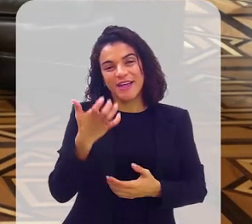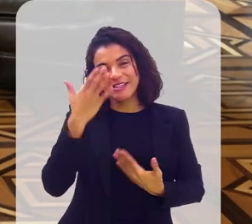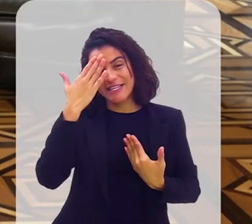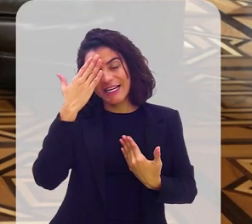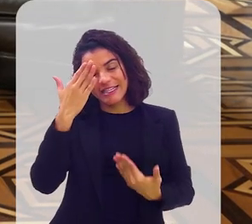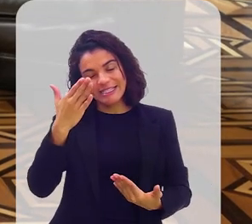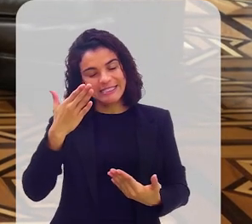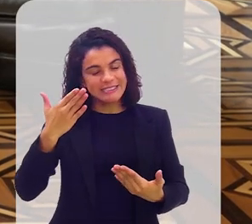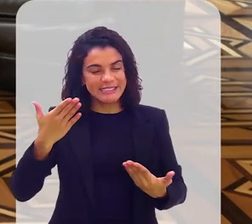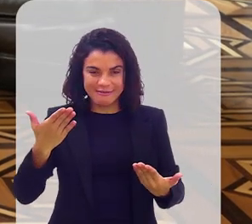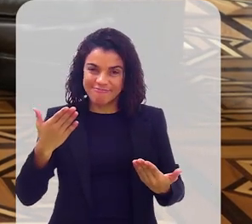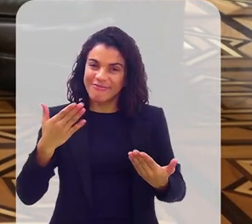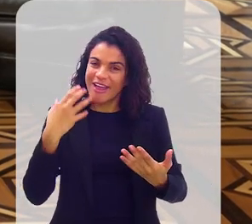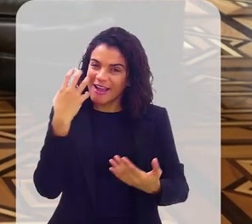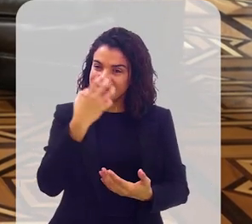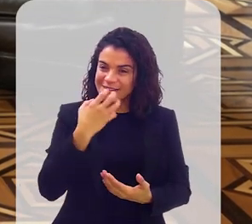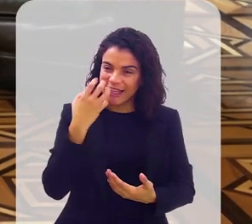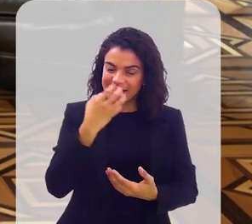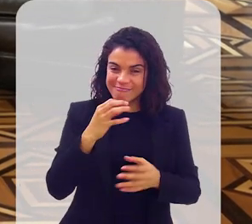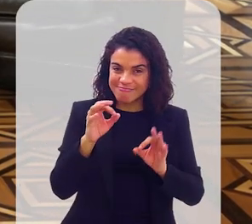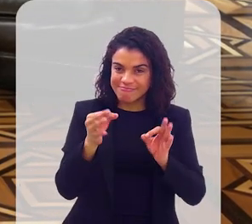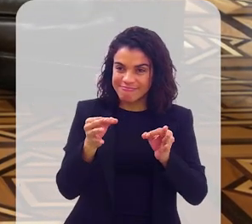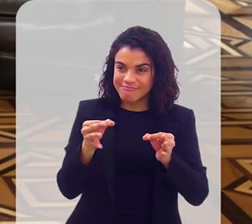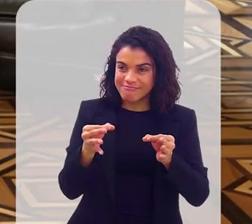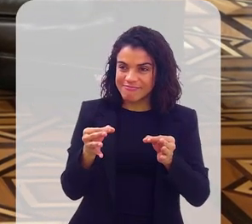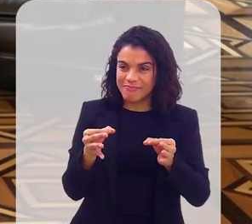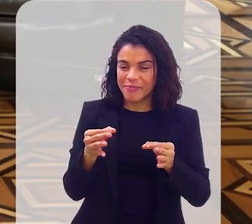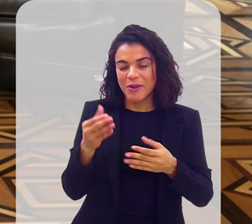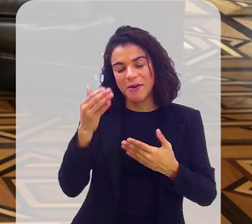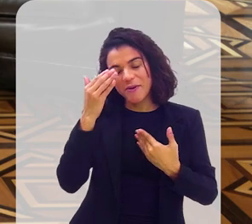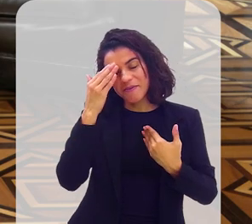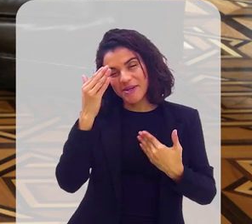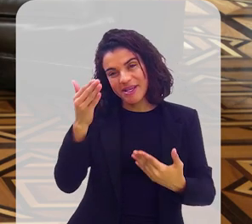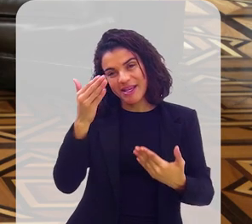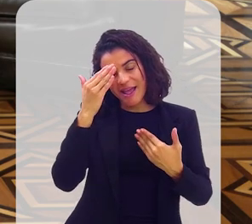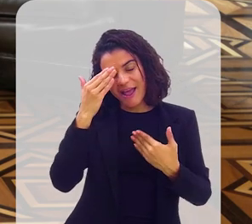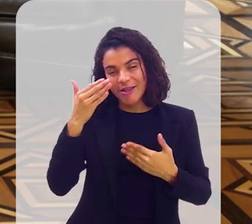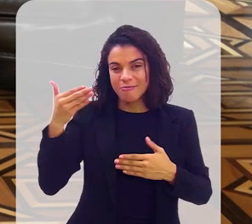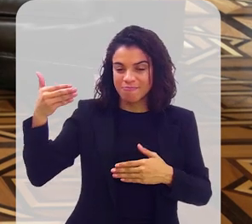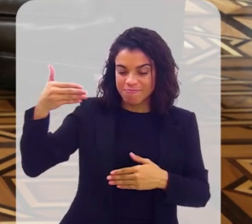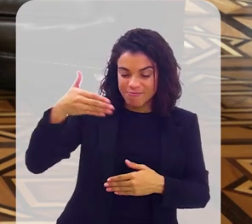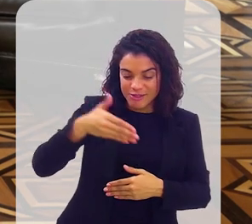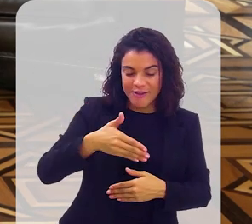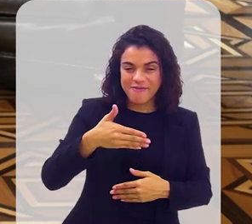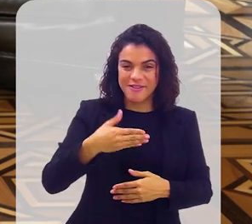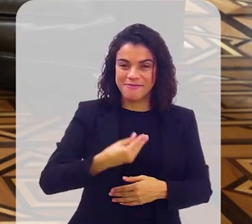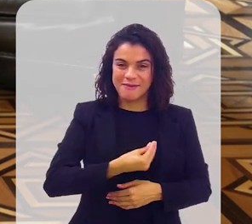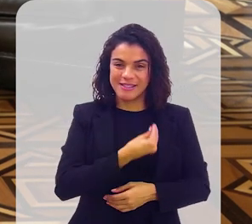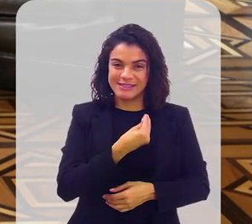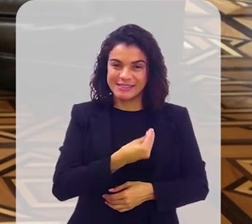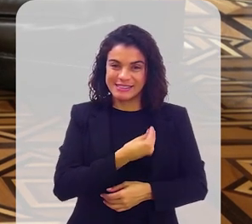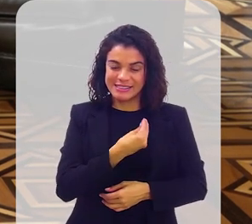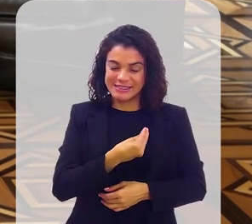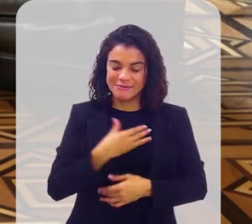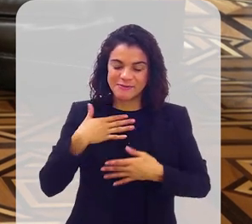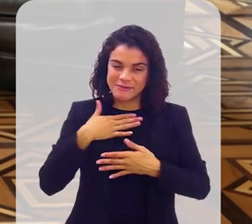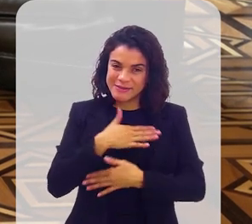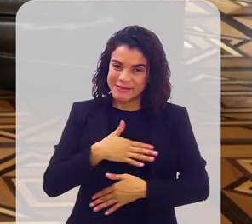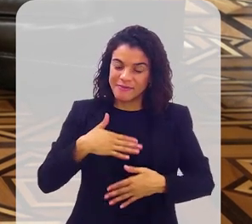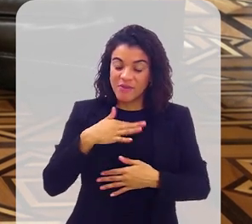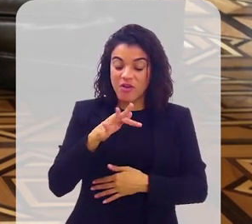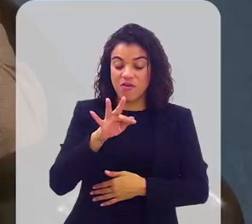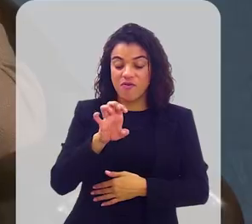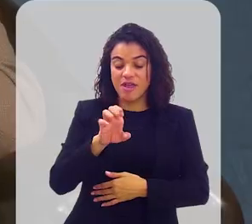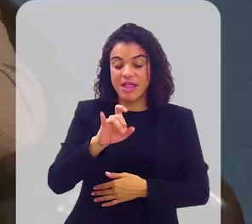agradecer profundamente. Você vai cantar. Vamos terminar com você cantando. Obrigado por ter vindo ao programa. Foi um grato prazer. Quando o